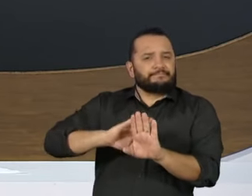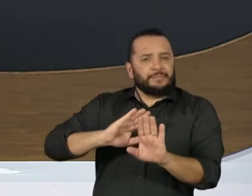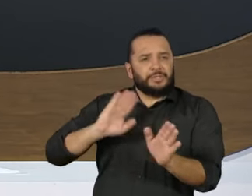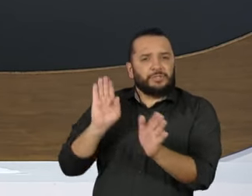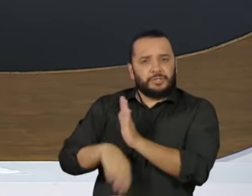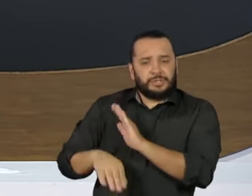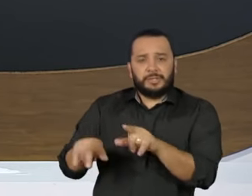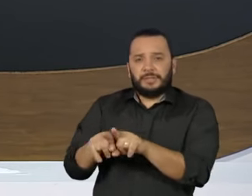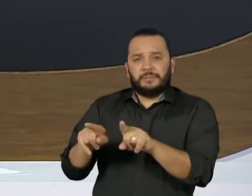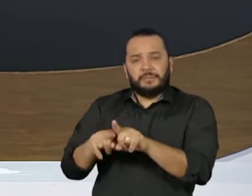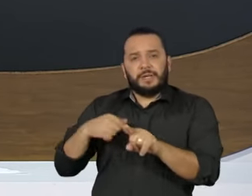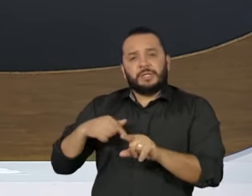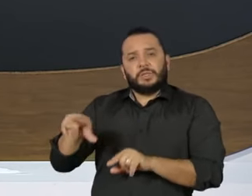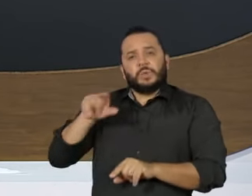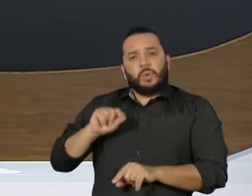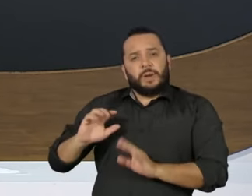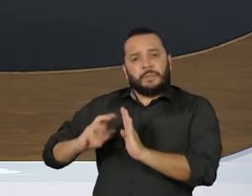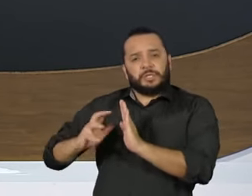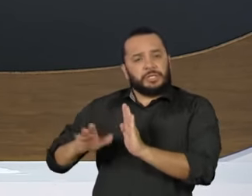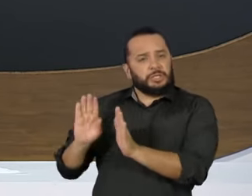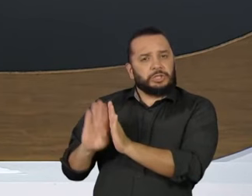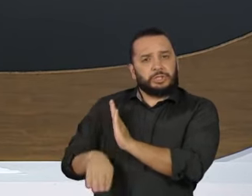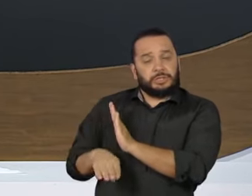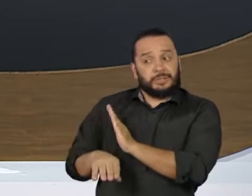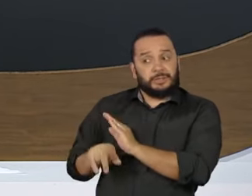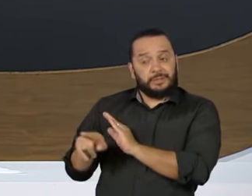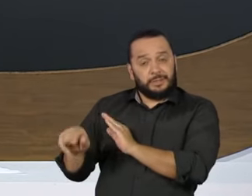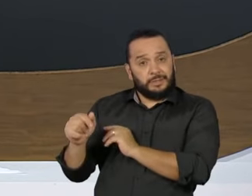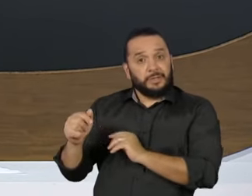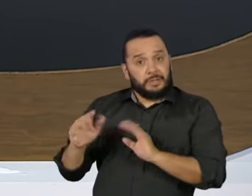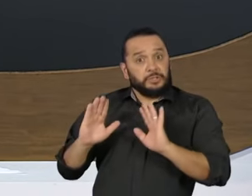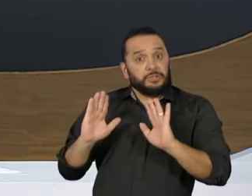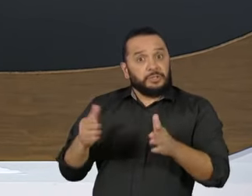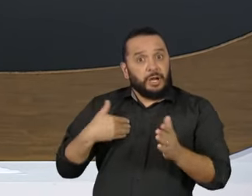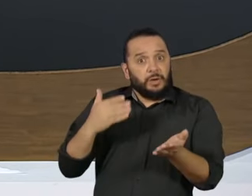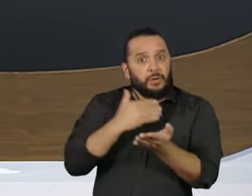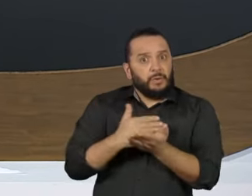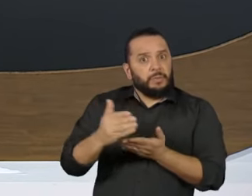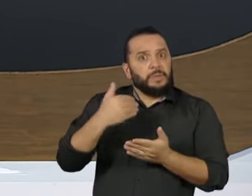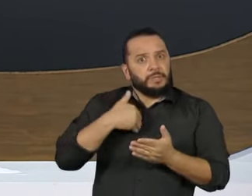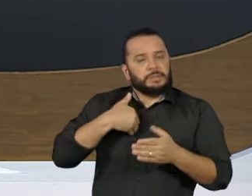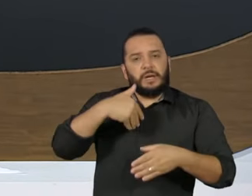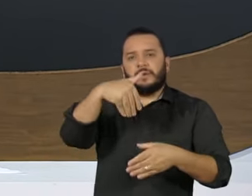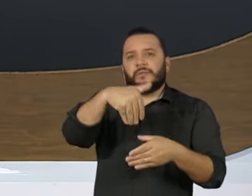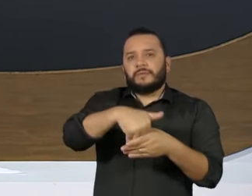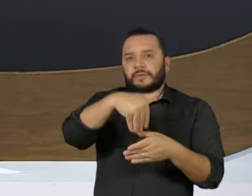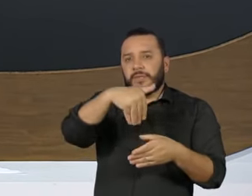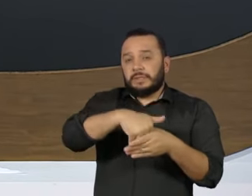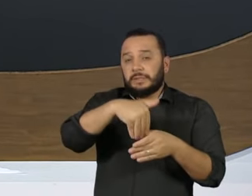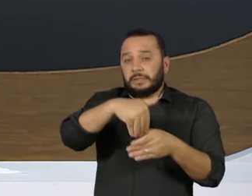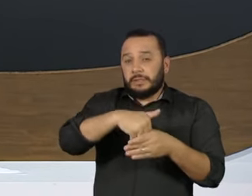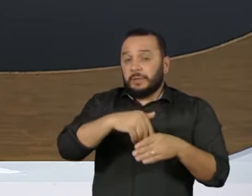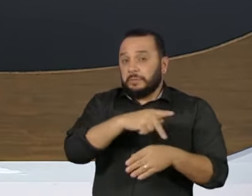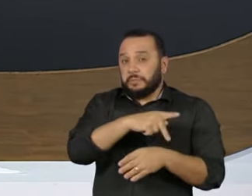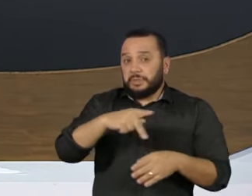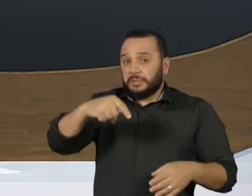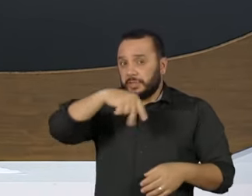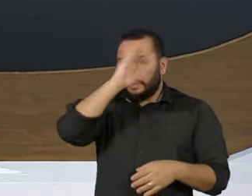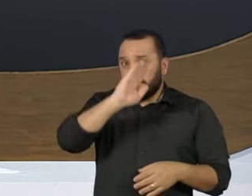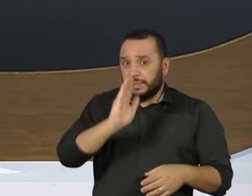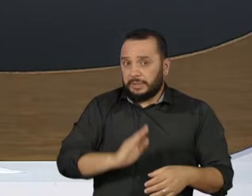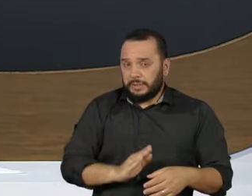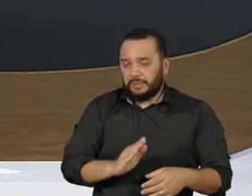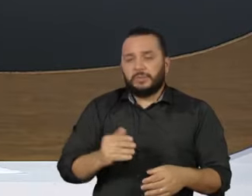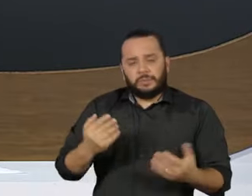Para dar início à cobertura de uma eleição presidencial crucial para o futuro do Brasil, o Roda Viva recebe hoje o economista